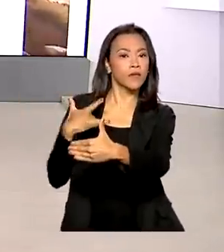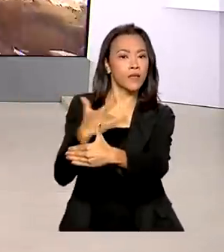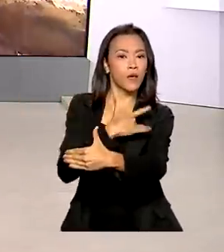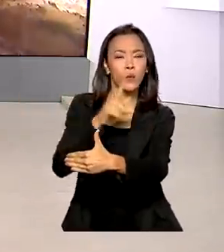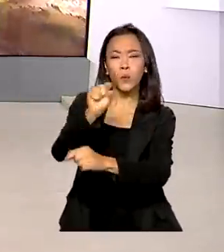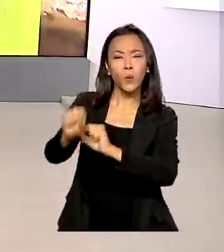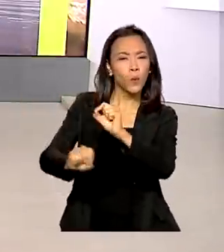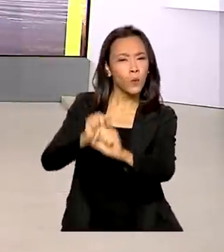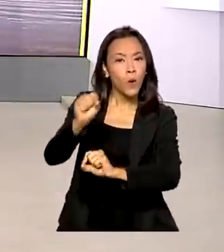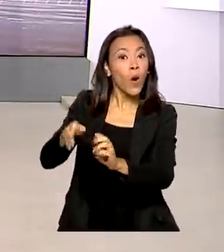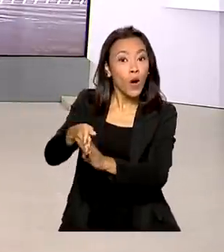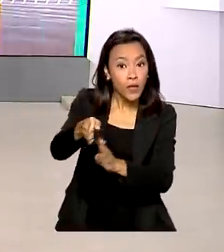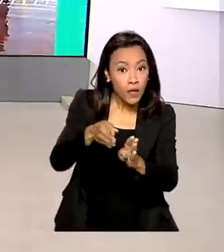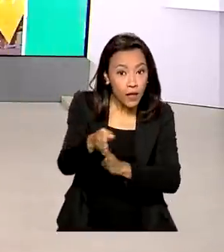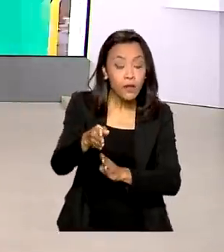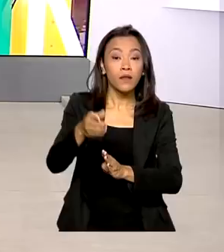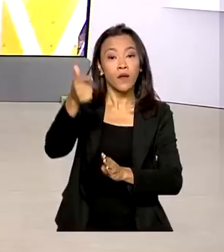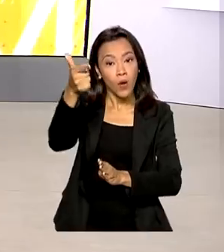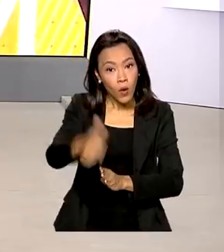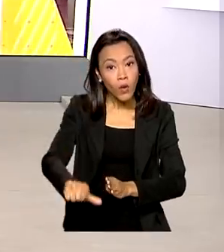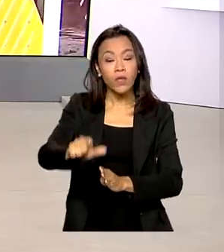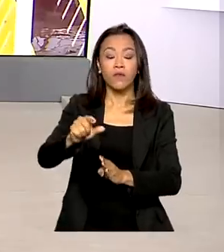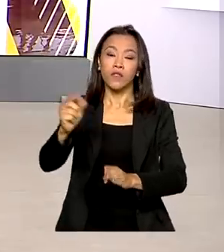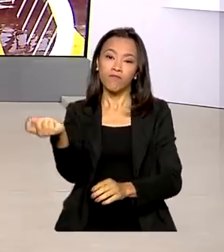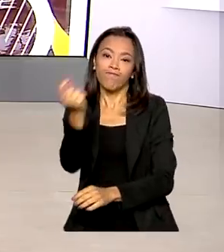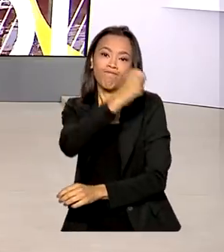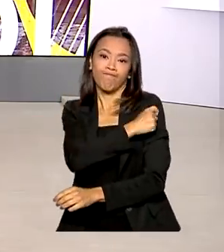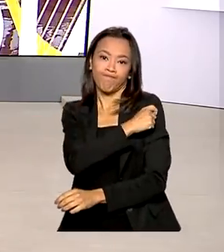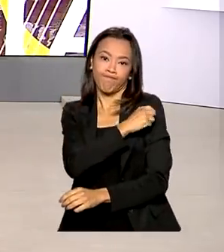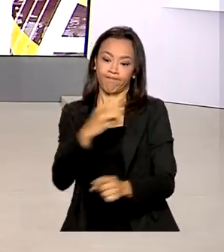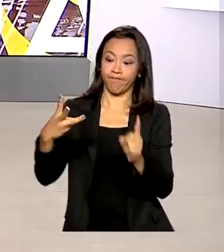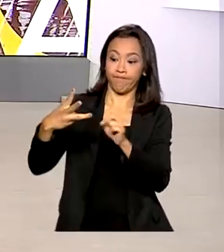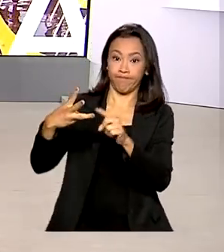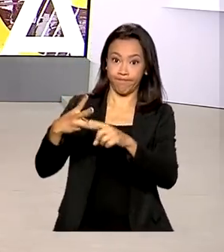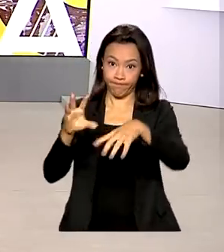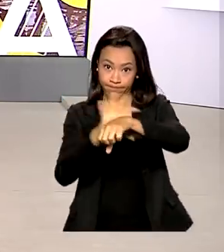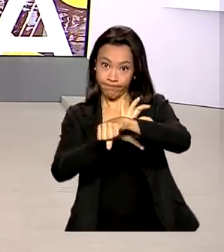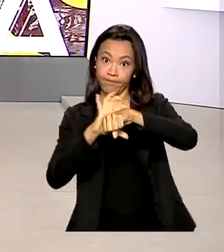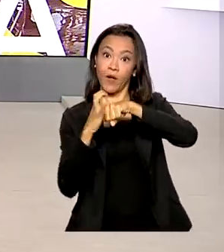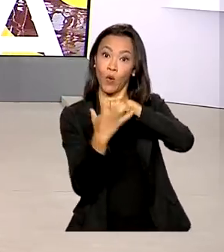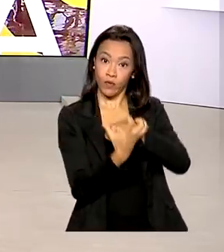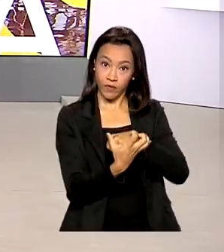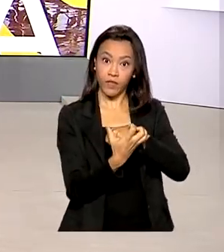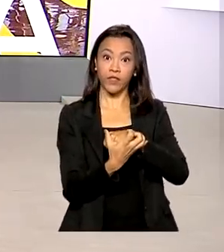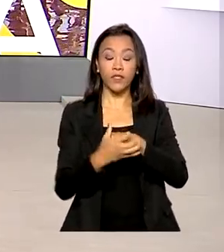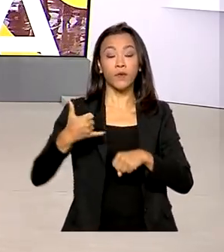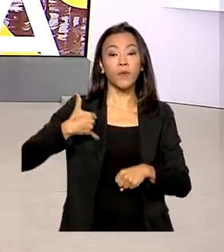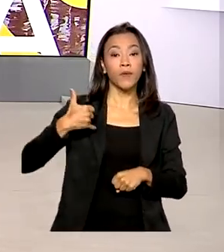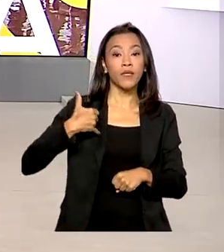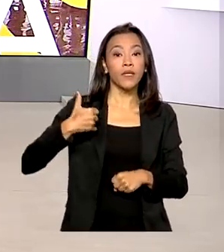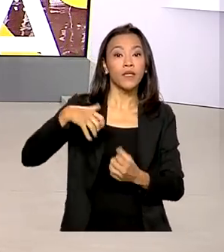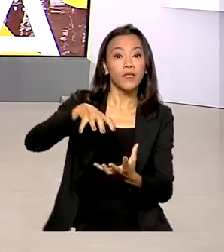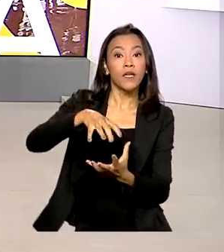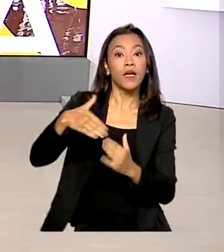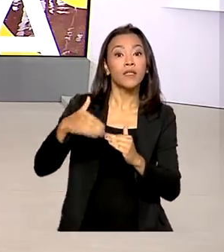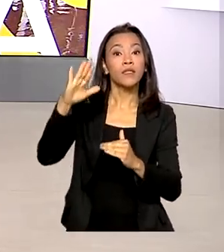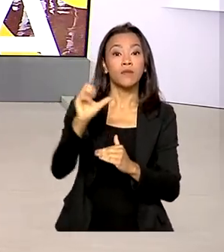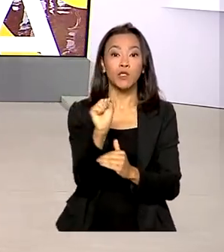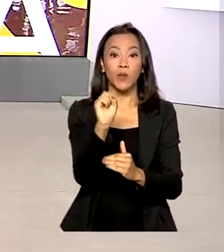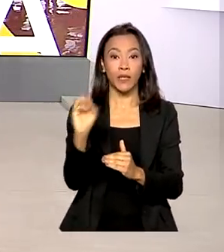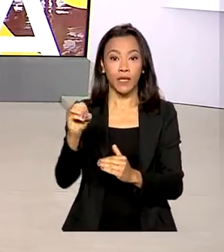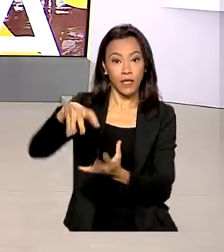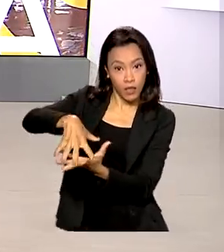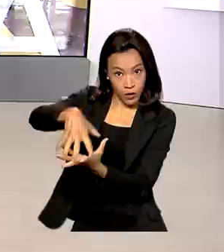recomenda a aplicação de mais um reforço da vacina contra a Covid-19 em idosos acima de 80 anos.